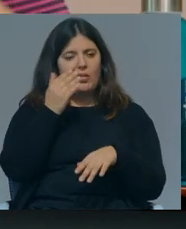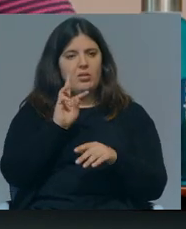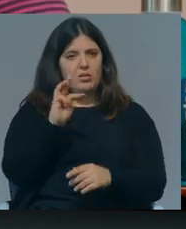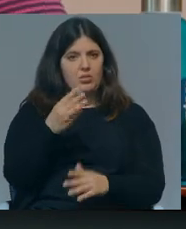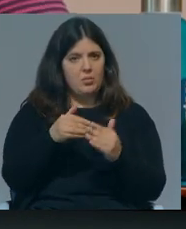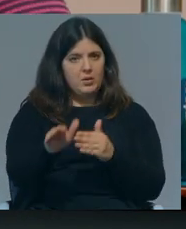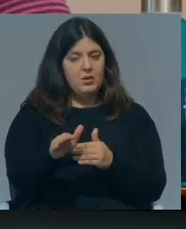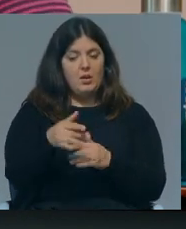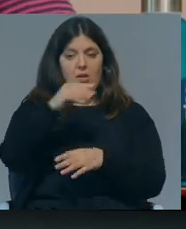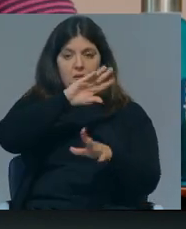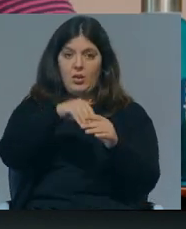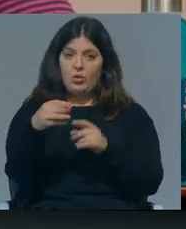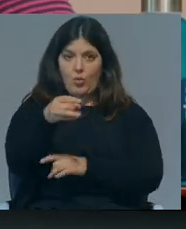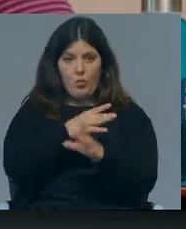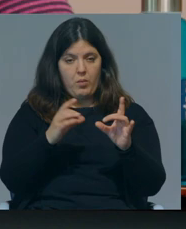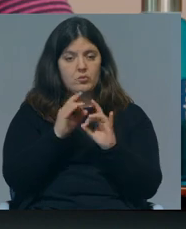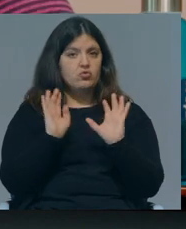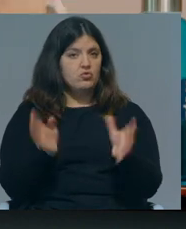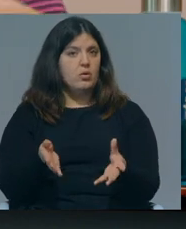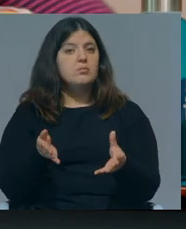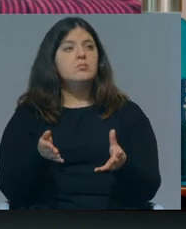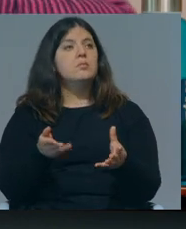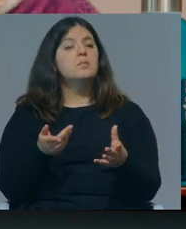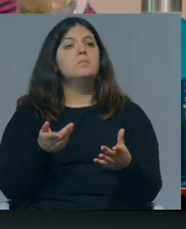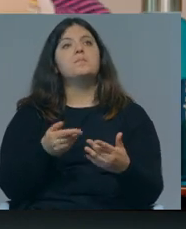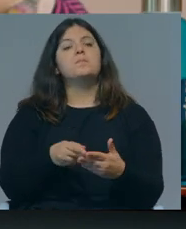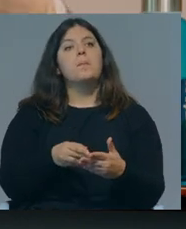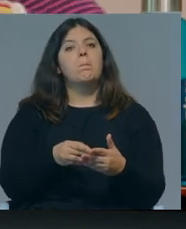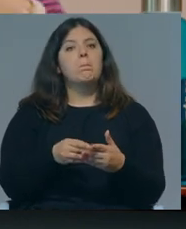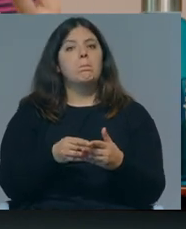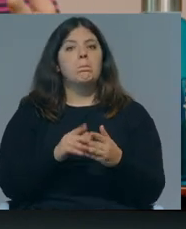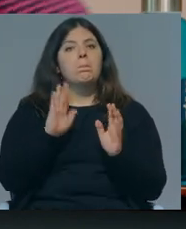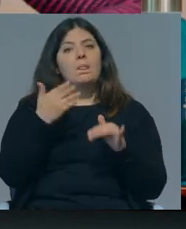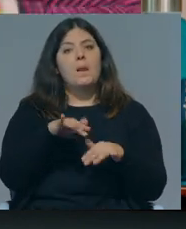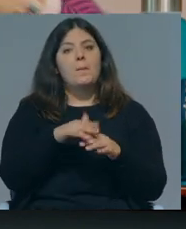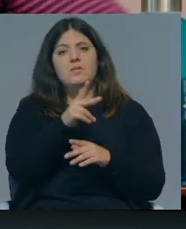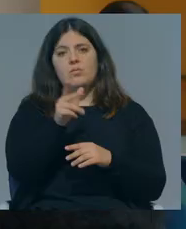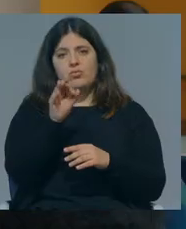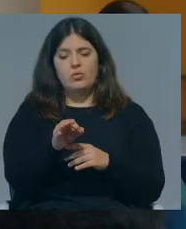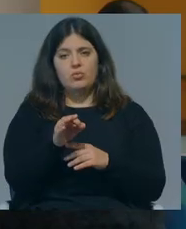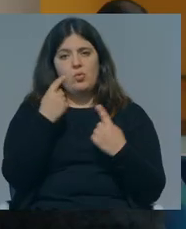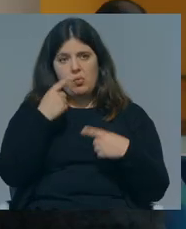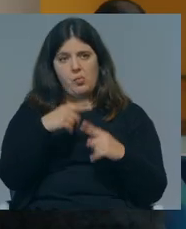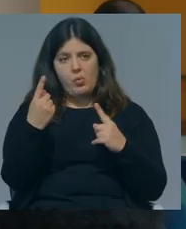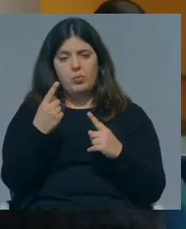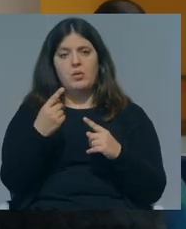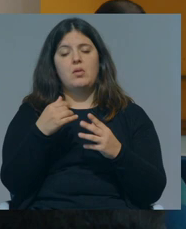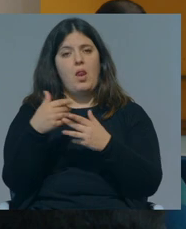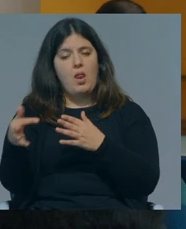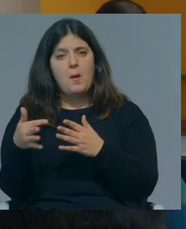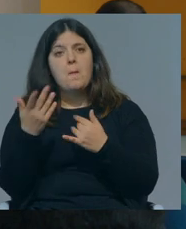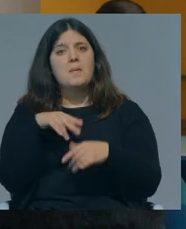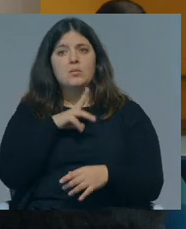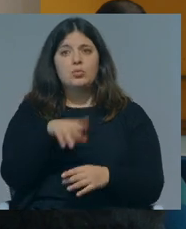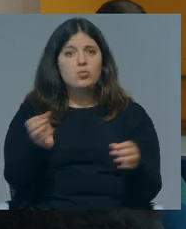anos na União Europeia, mas mesmo onde não é, digamos, a cobertura é de 100% no ensino público, gratuito, etc.,